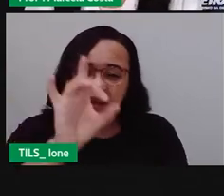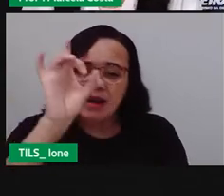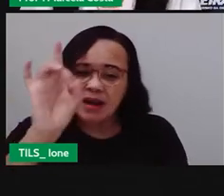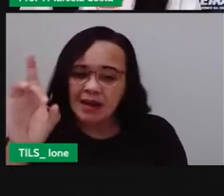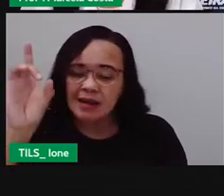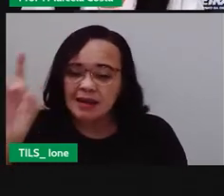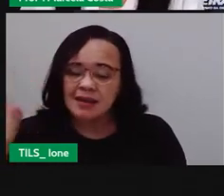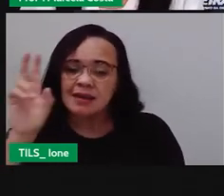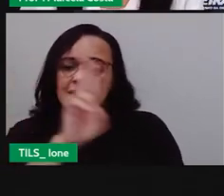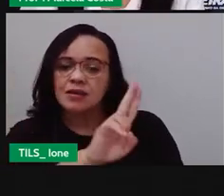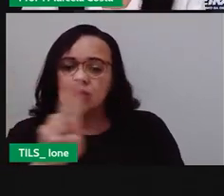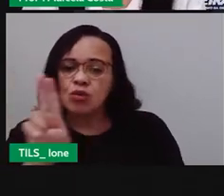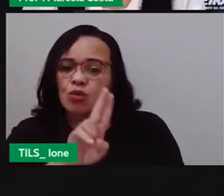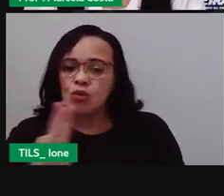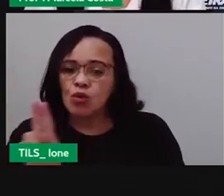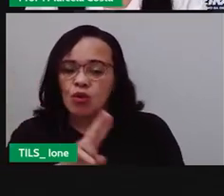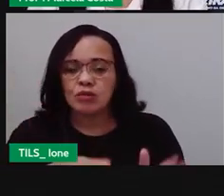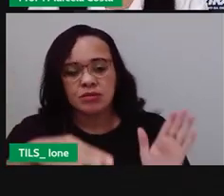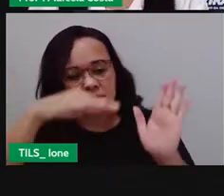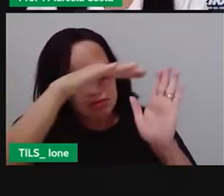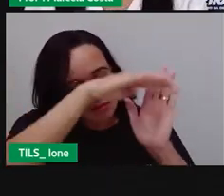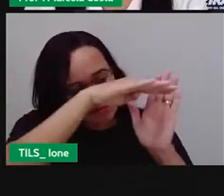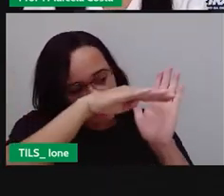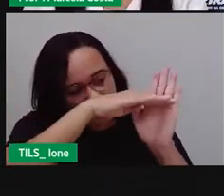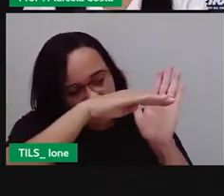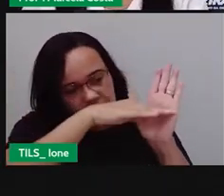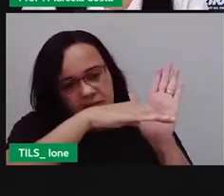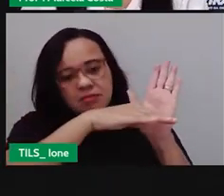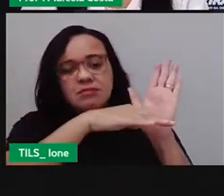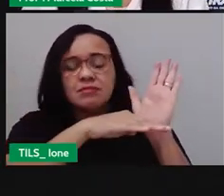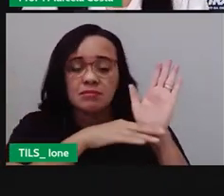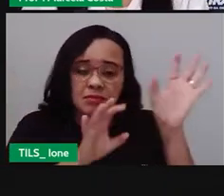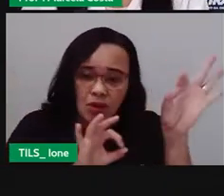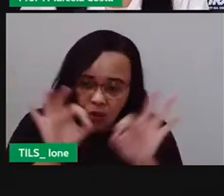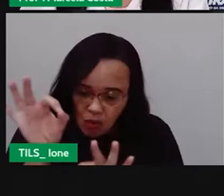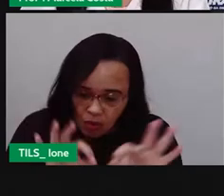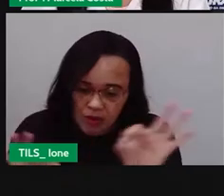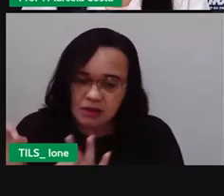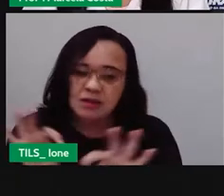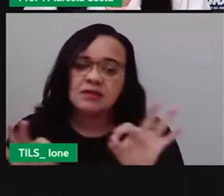em uma linha para ficar bem organizado, um embaixo do outro. Tá bom?